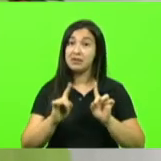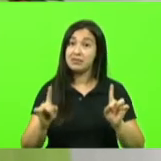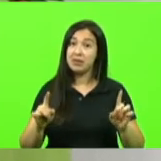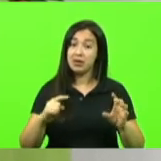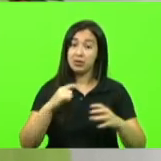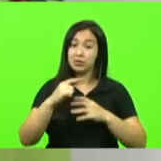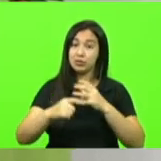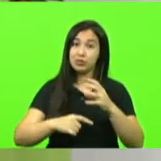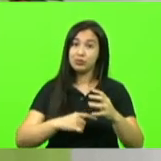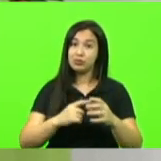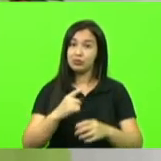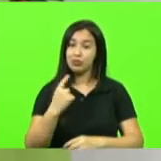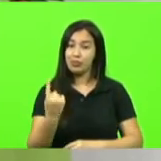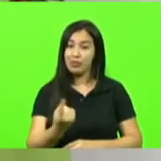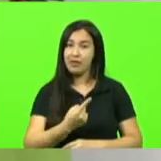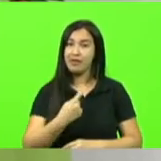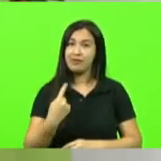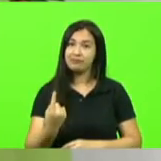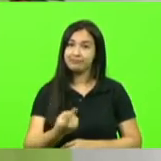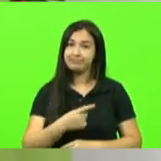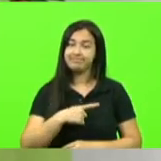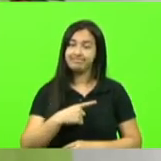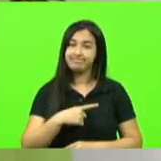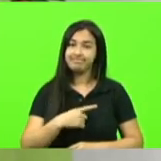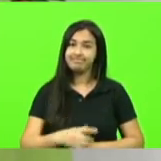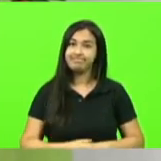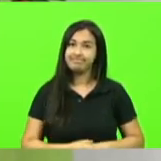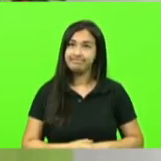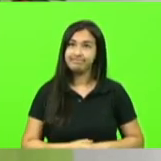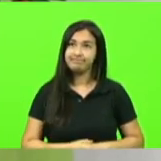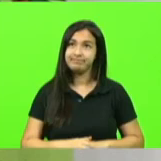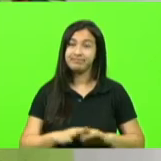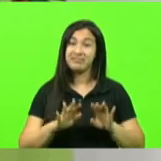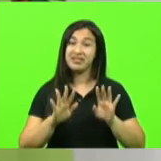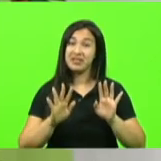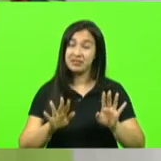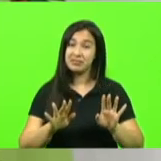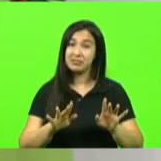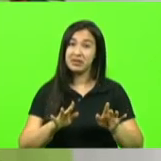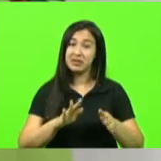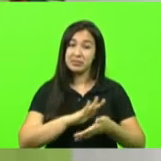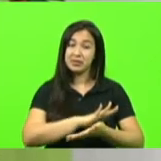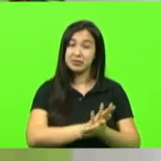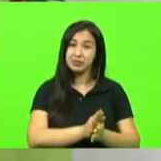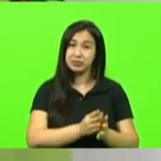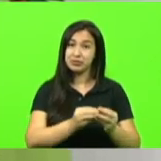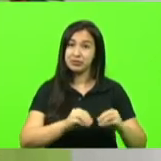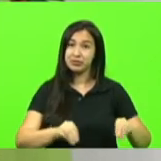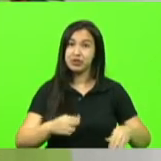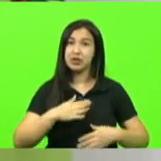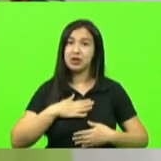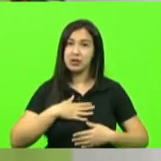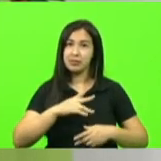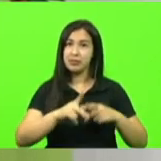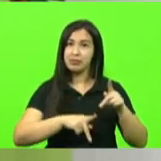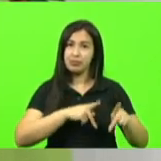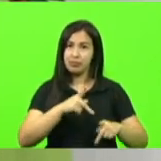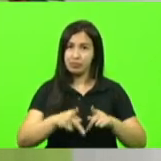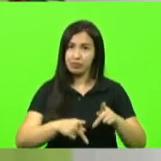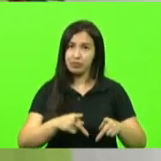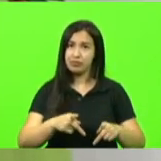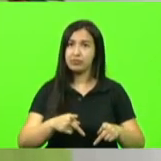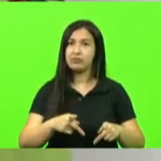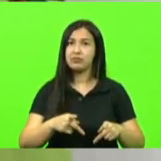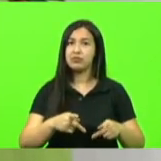o mundo gira mas quando você faz para o meu povo para a minha gente aí o meu coração brada